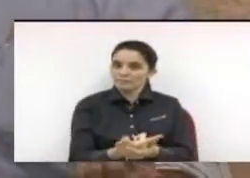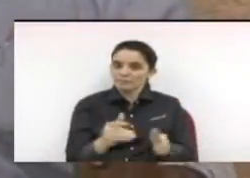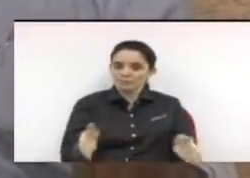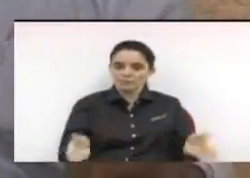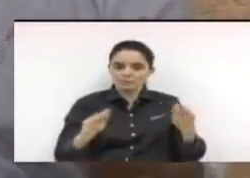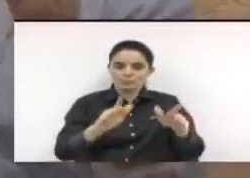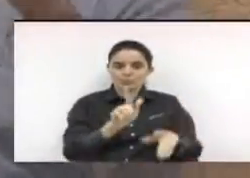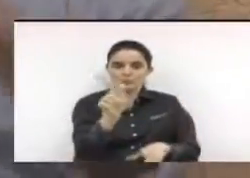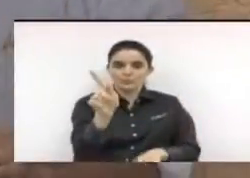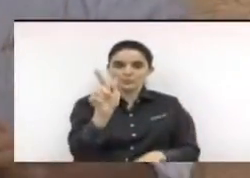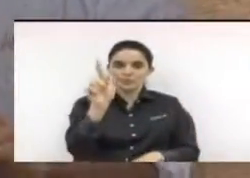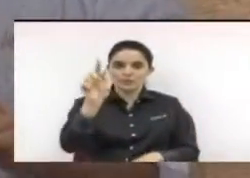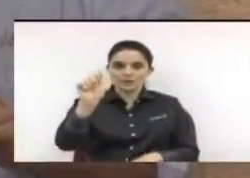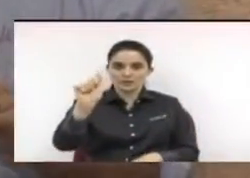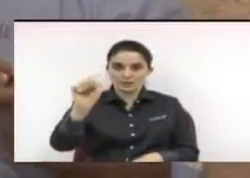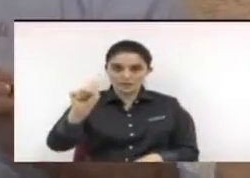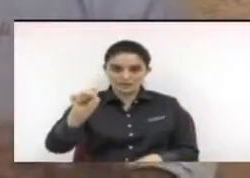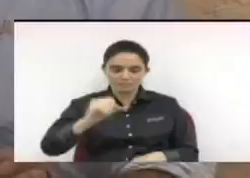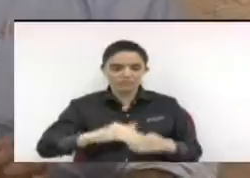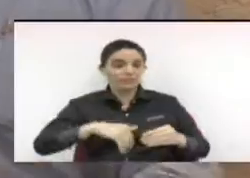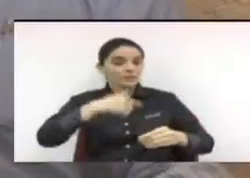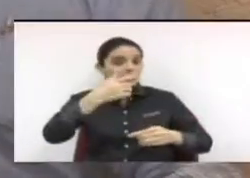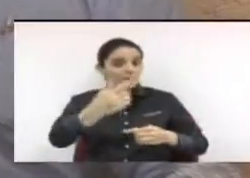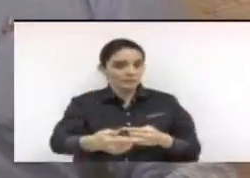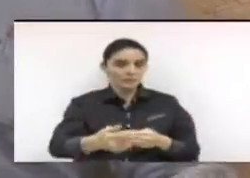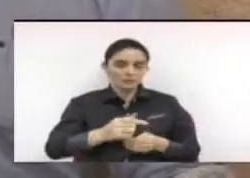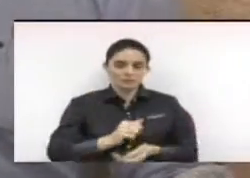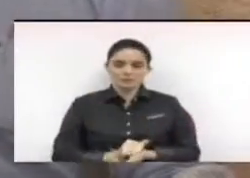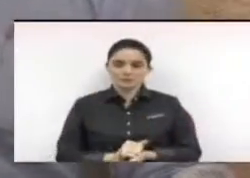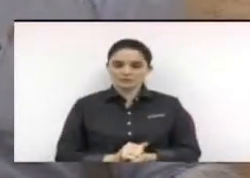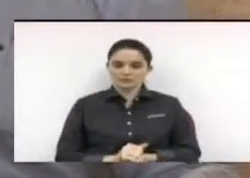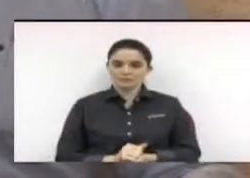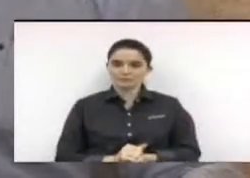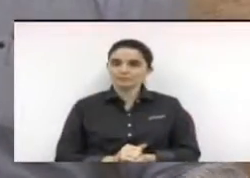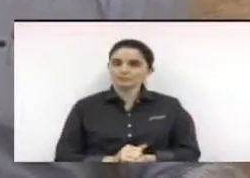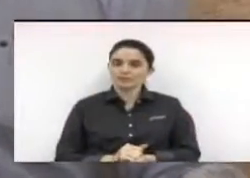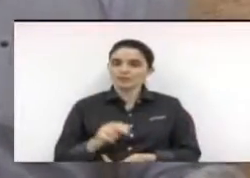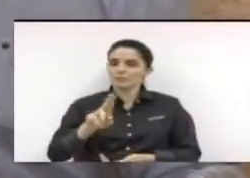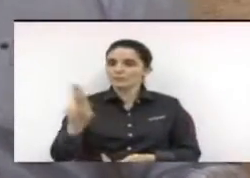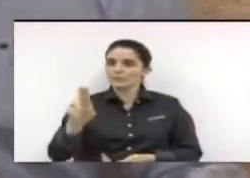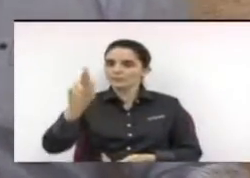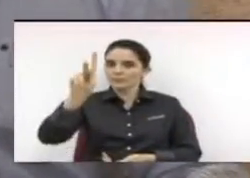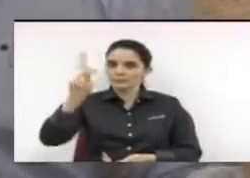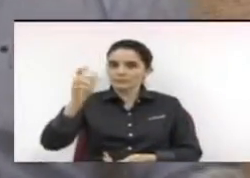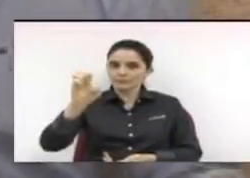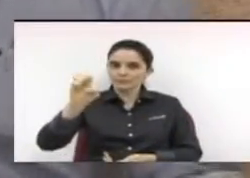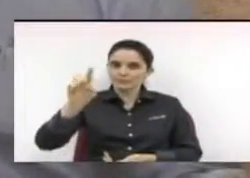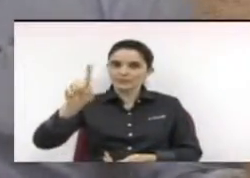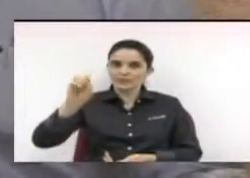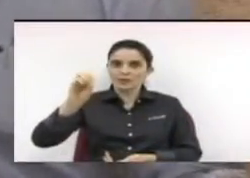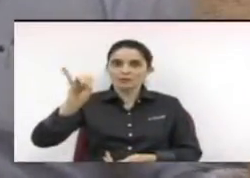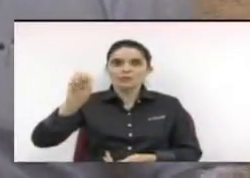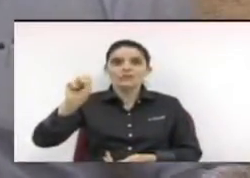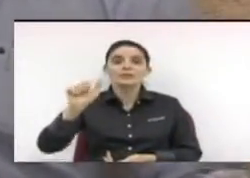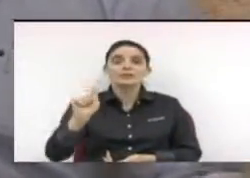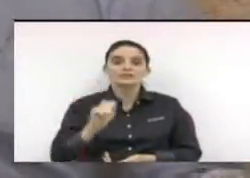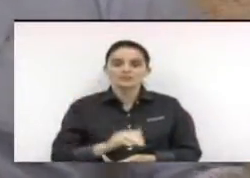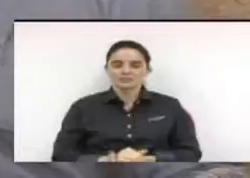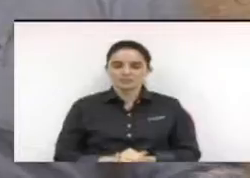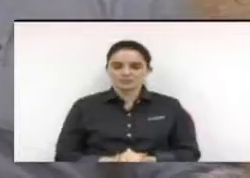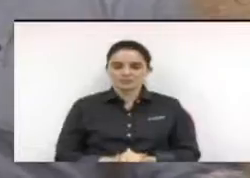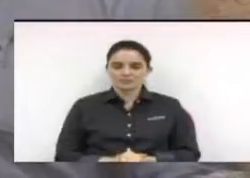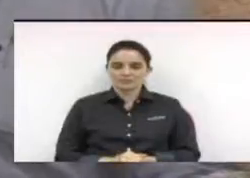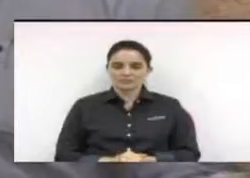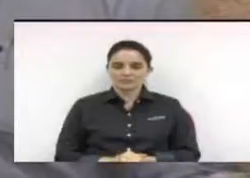Na sequência, a Dona Heloísa fazia aquilo que eu não sei se os alunos sabem, empréstimos de passe de ônibus durante